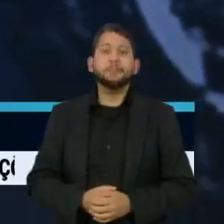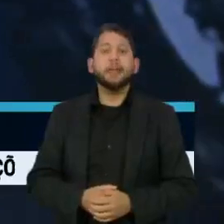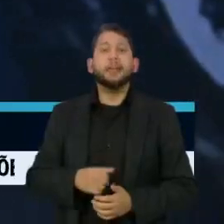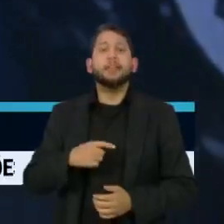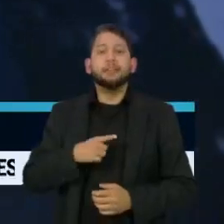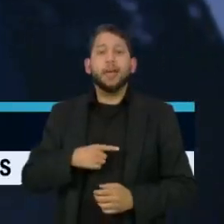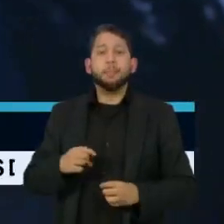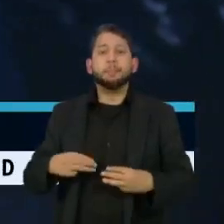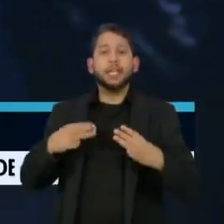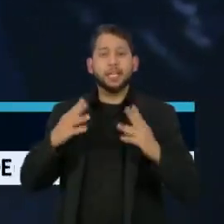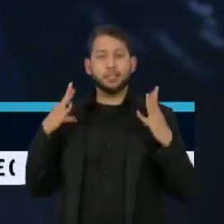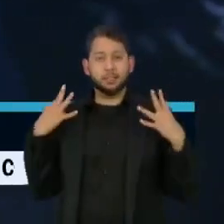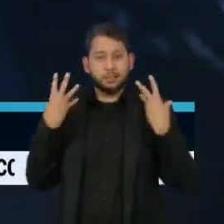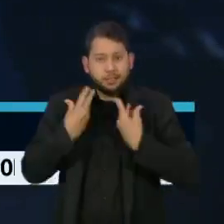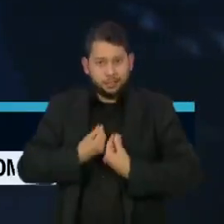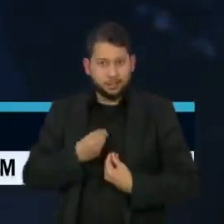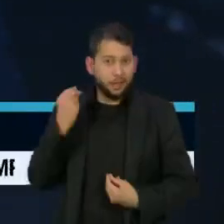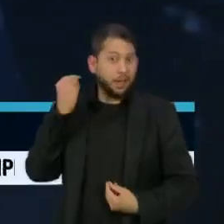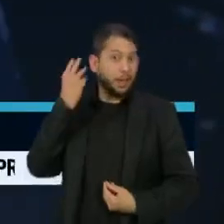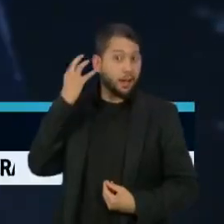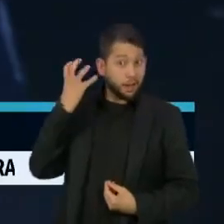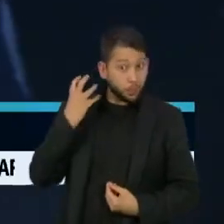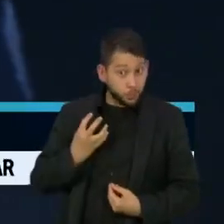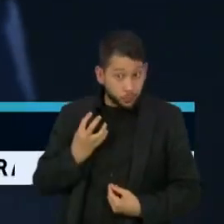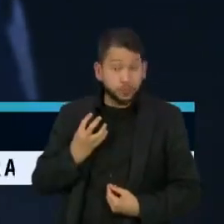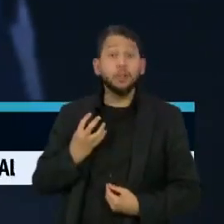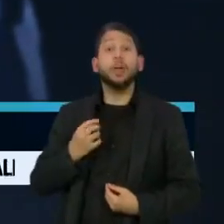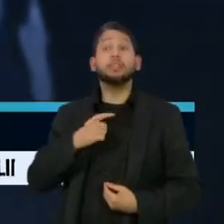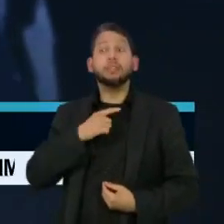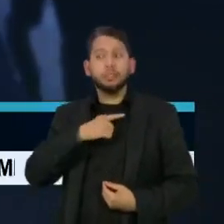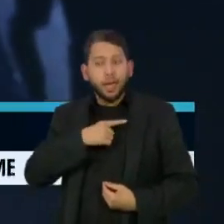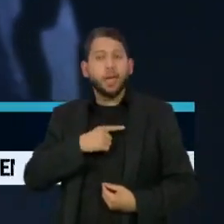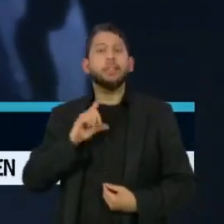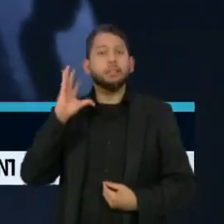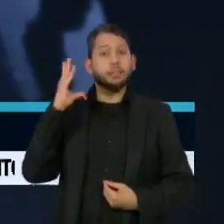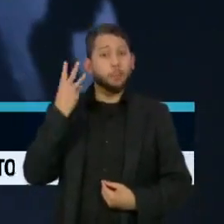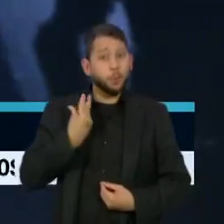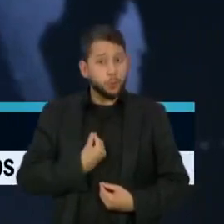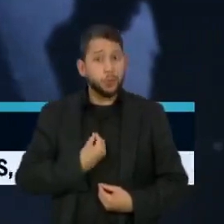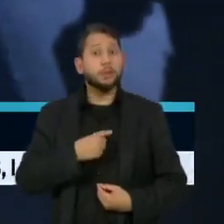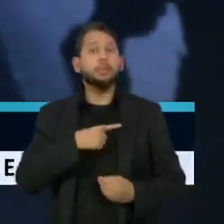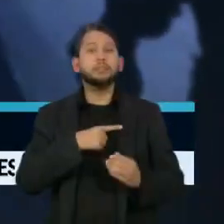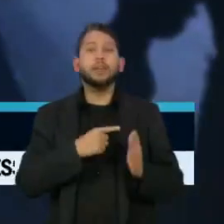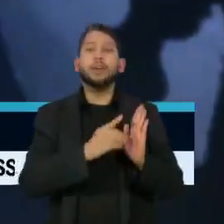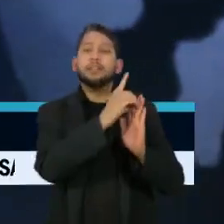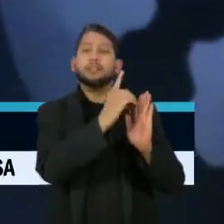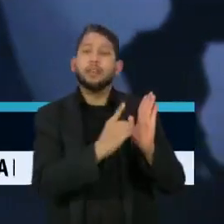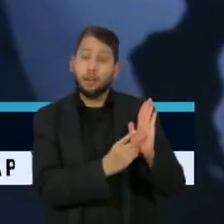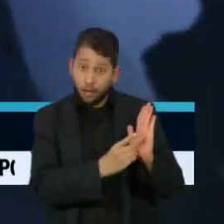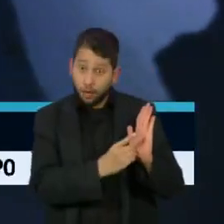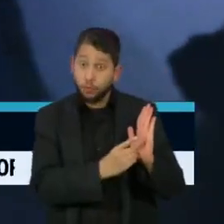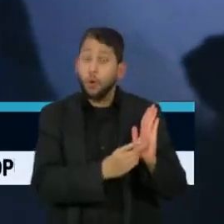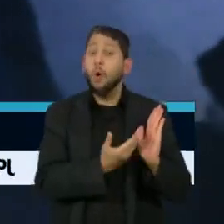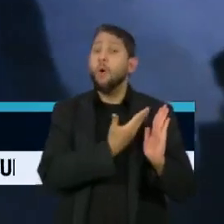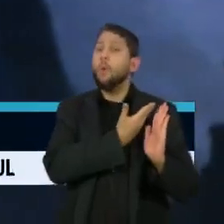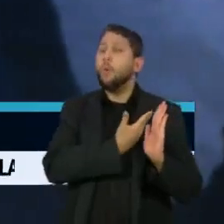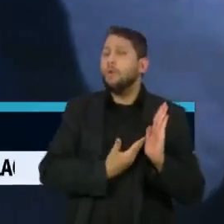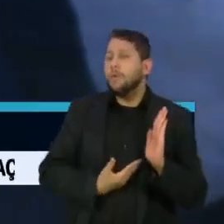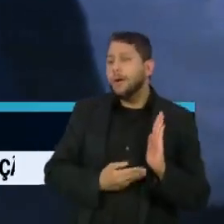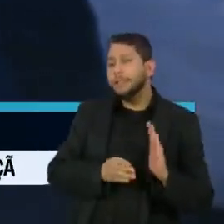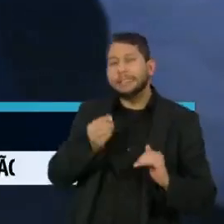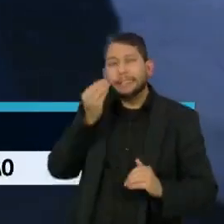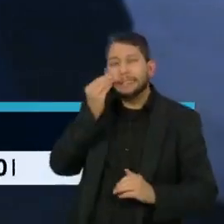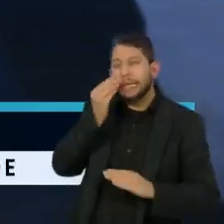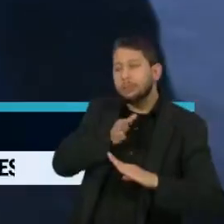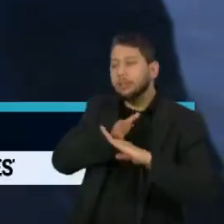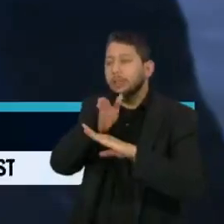Carmen Lúcia, do STF, impôs limites a um decreto do presidente Jair Bolsonaro que dava poderes especiais ao governo para levantar informações sobre os